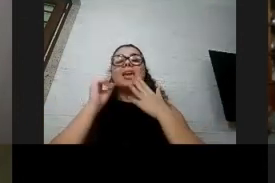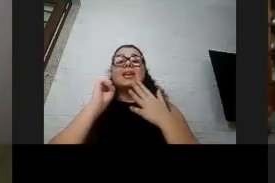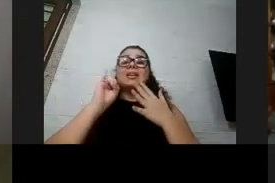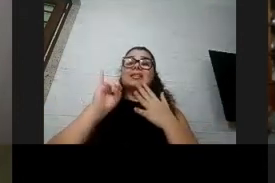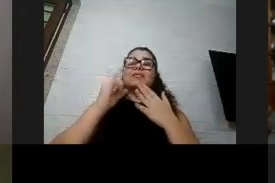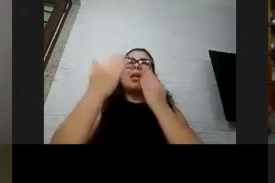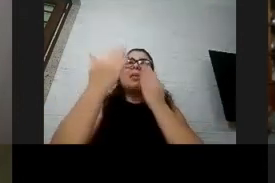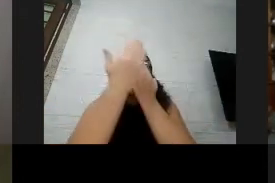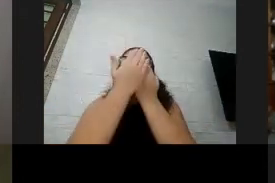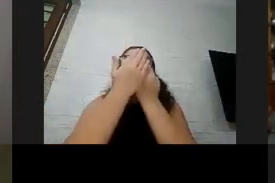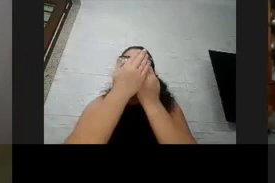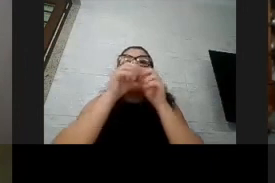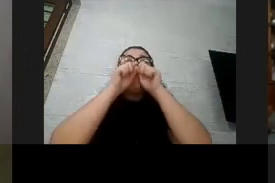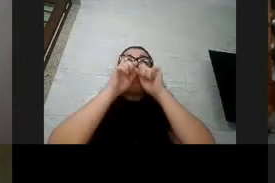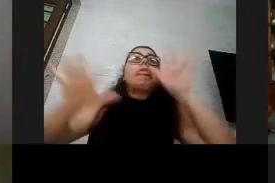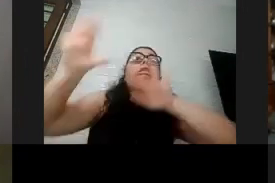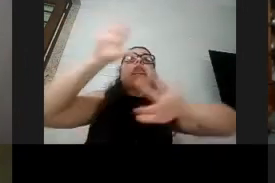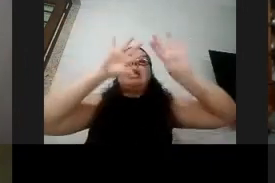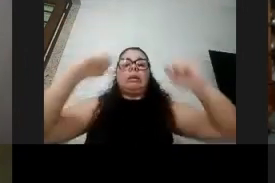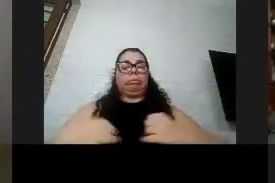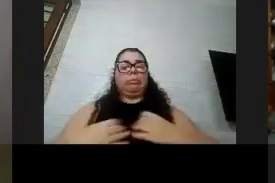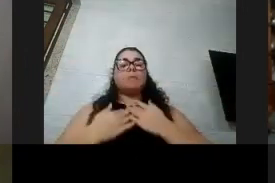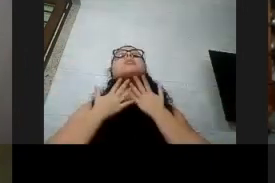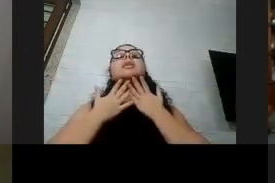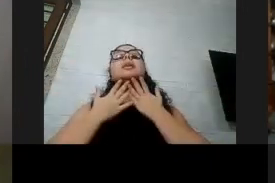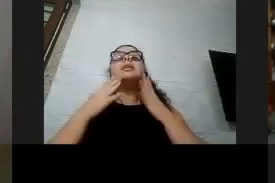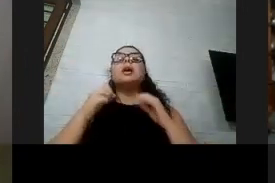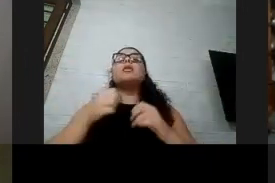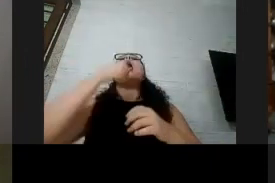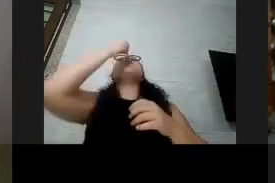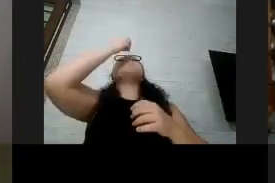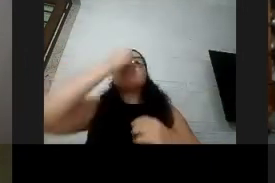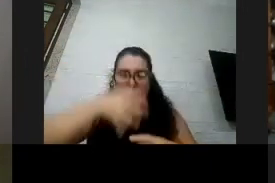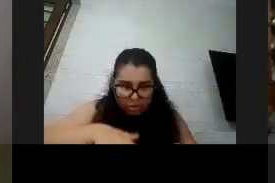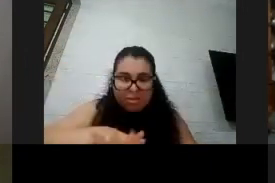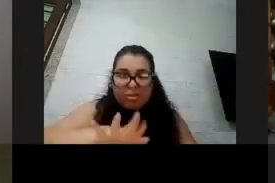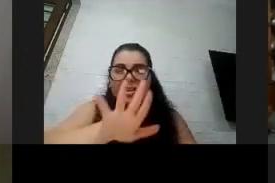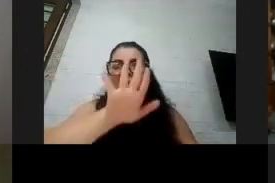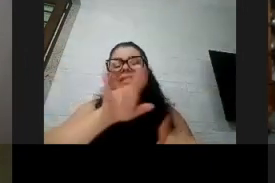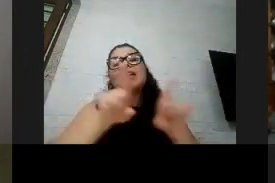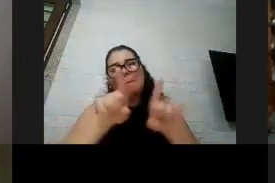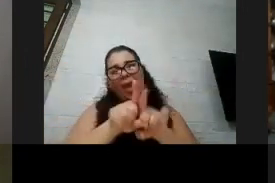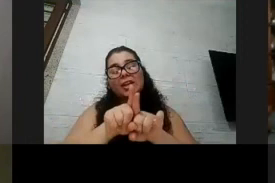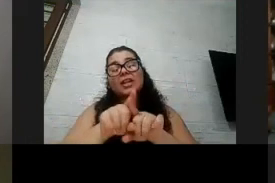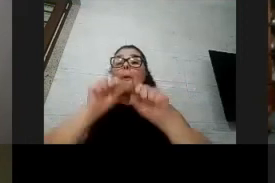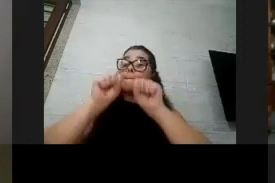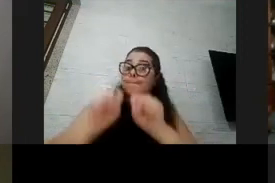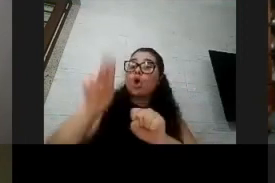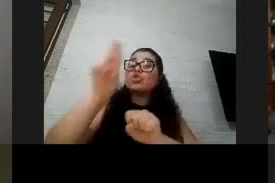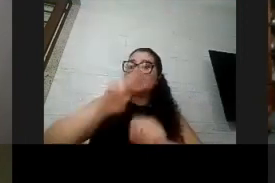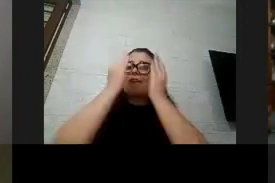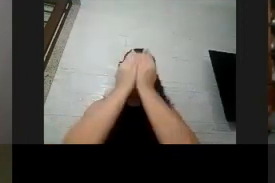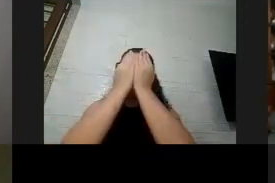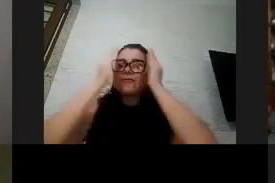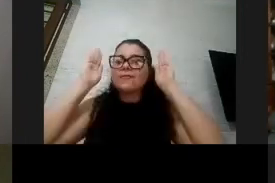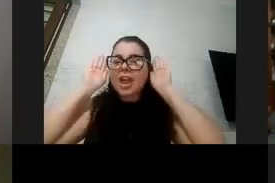perto pode entrar coisa por baixo e se ele espirrar ou se tiver contaminado também pode sair